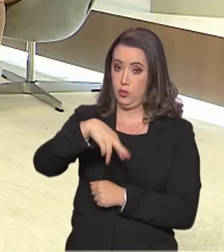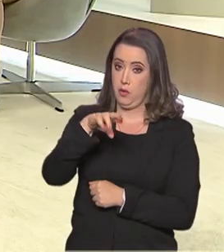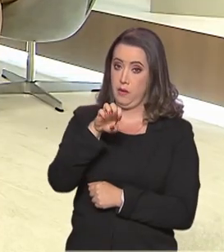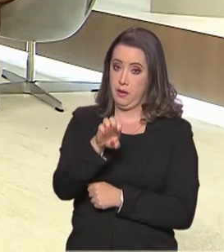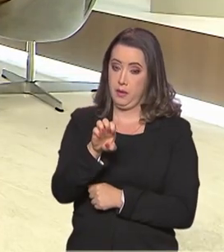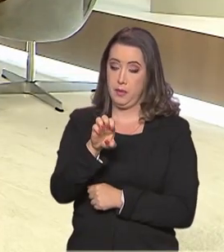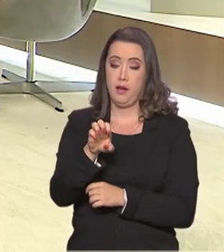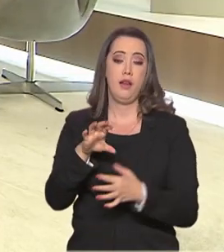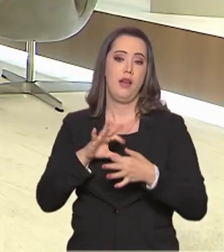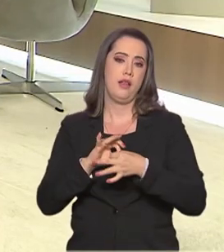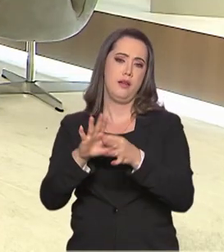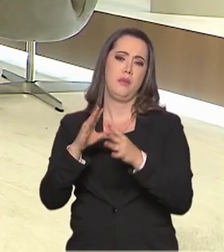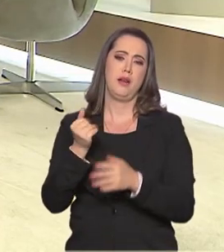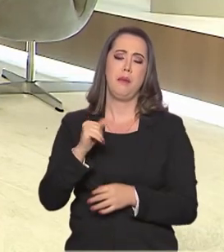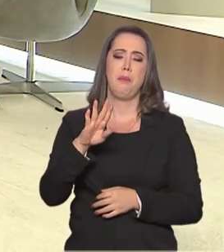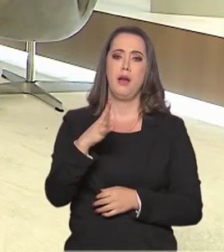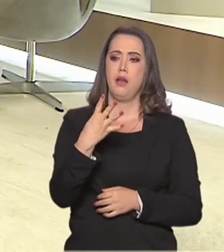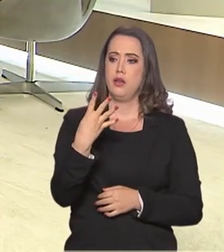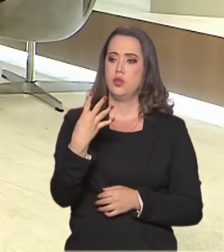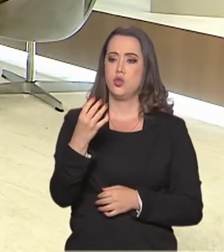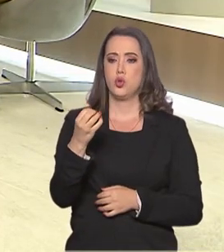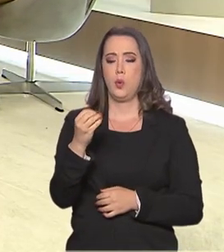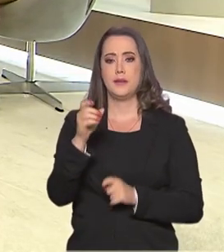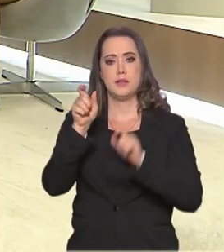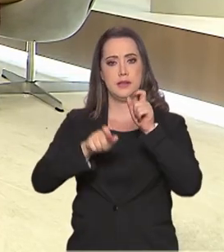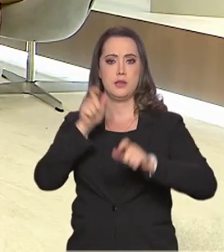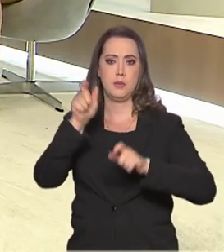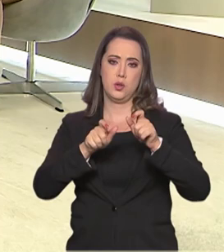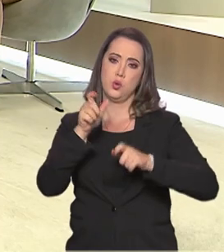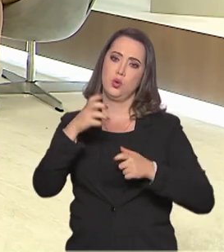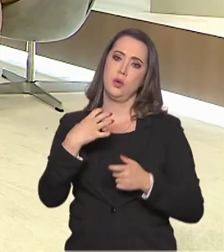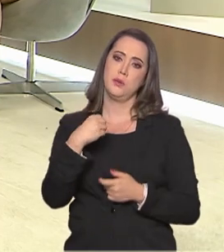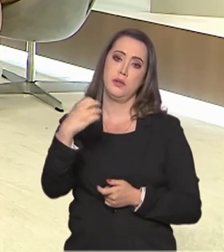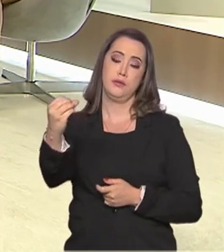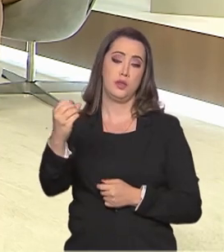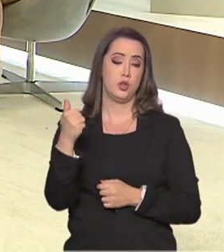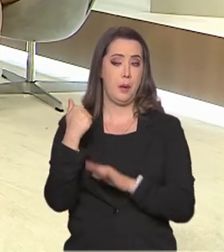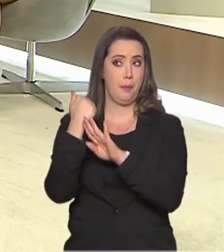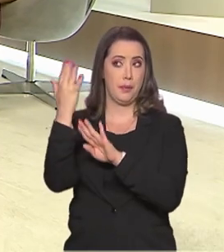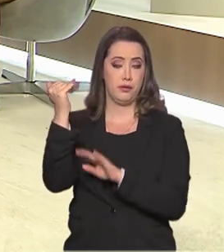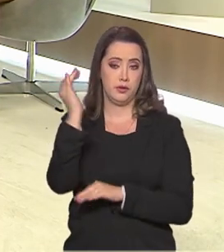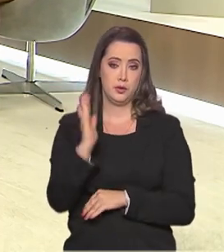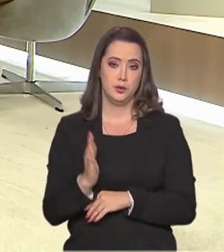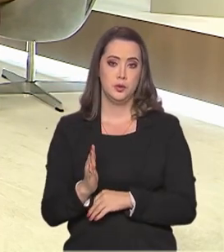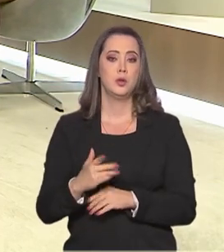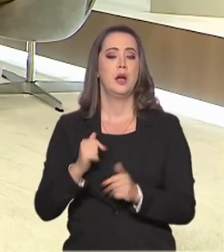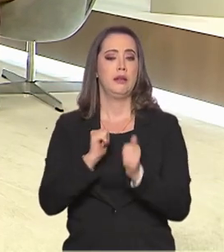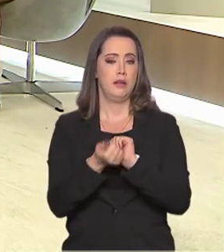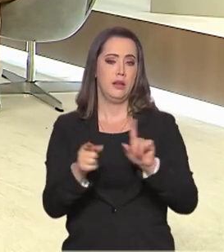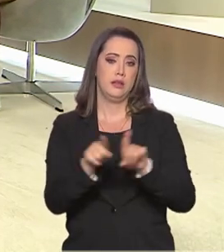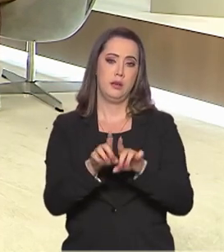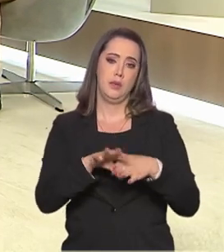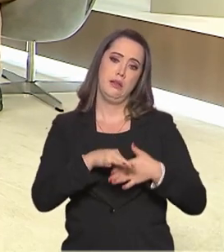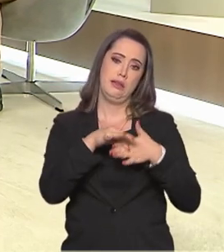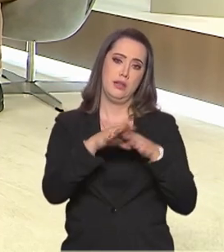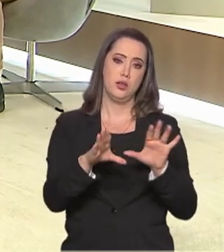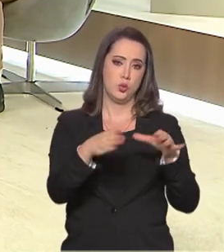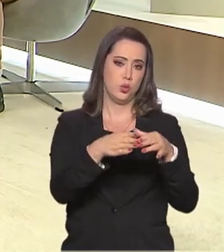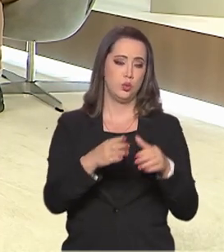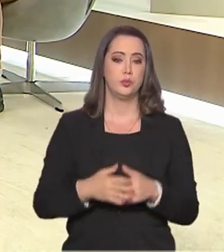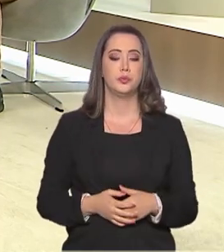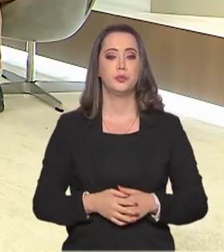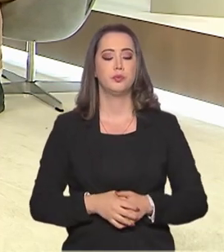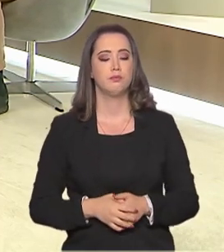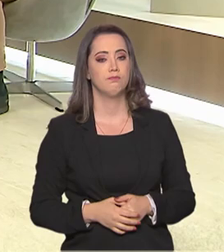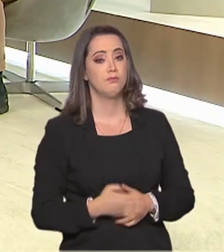mais de 400 integrantes dessas delegações, sendo atletas e dirigentes. Você falou uma questão muito importante, que a